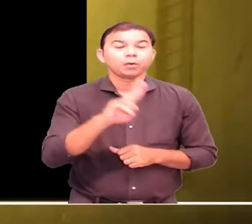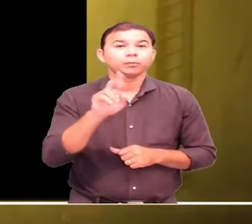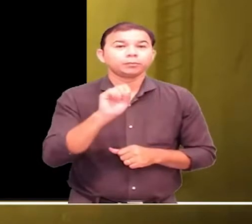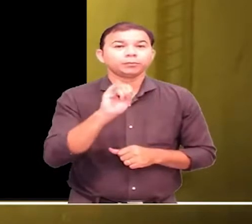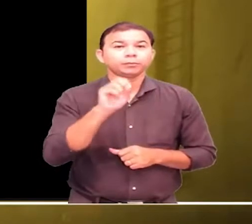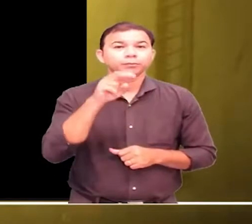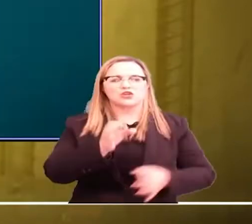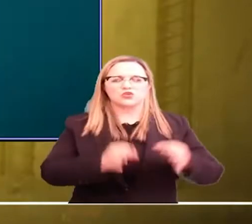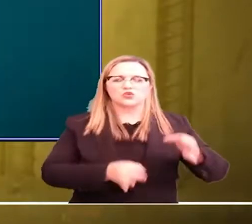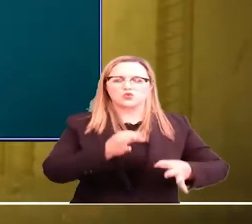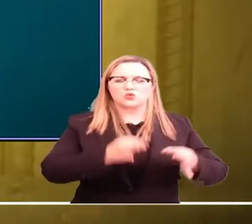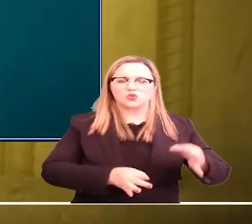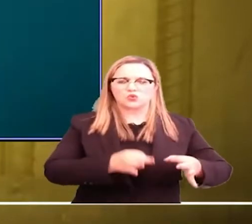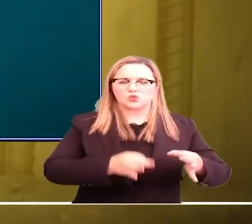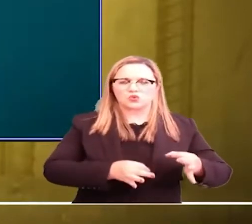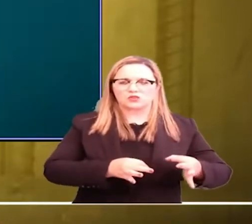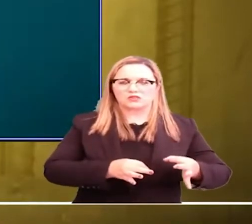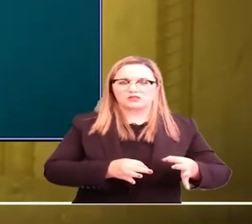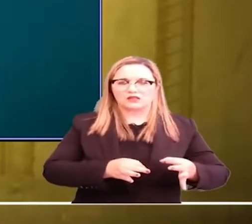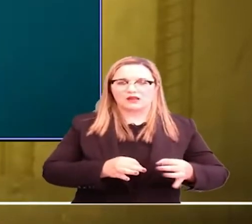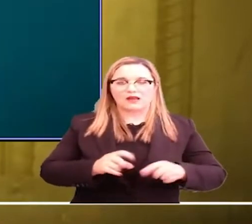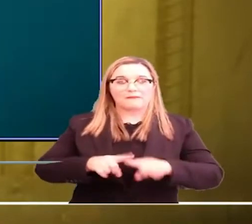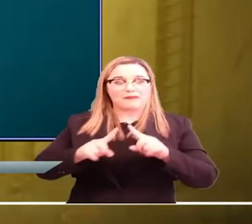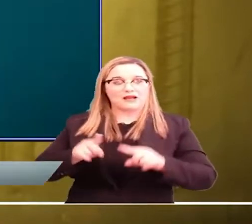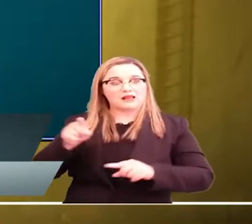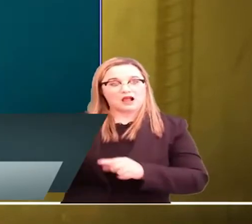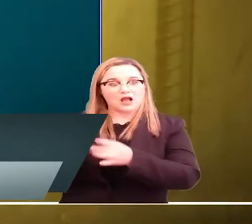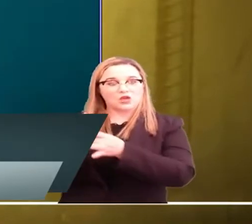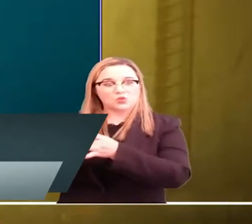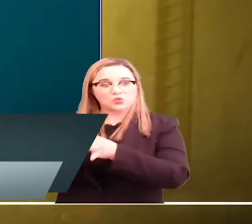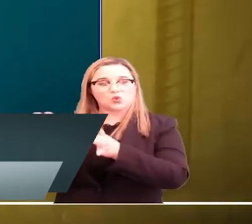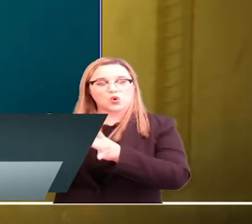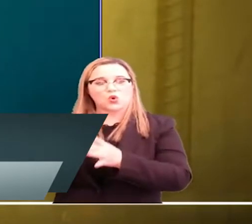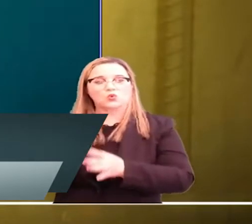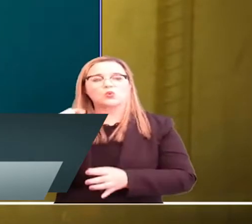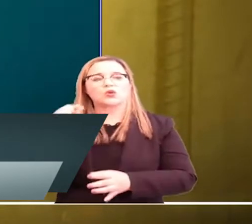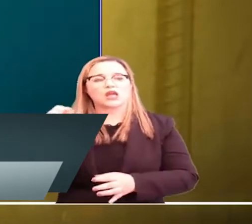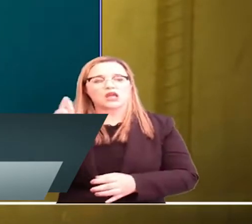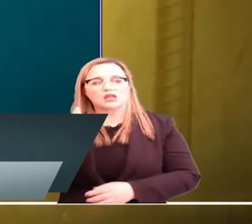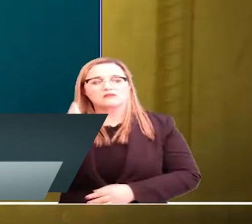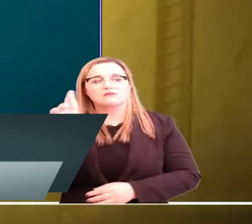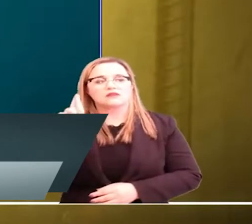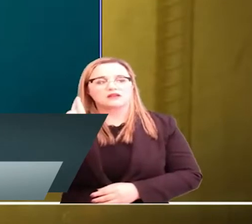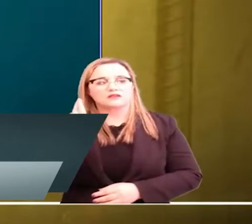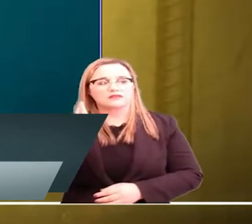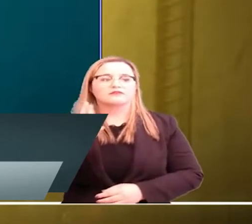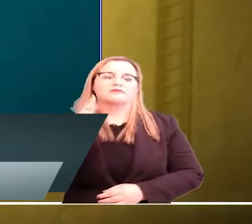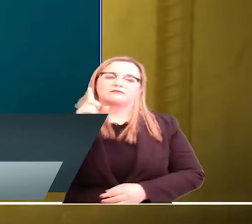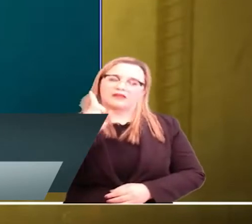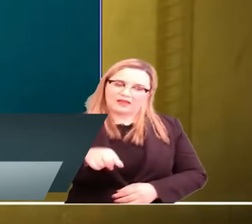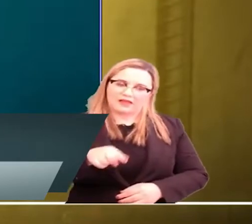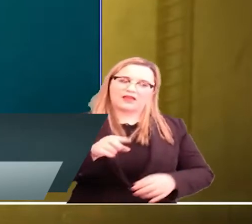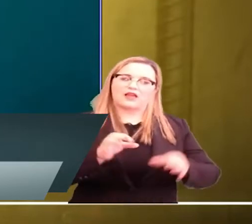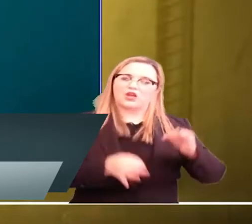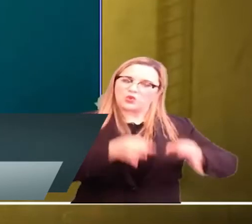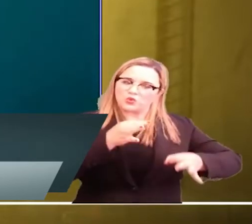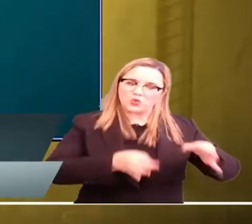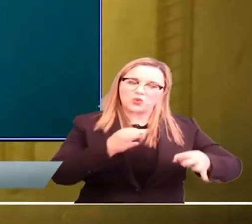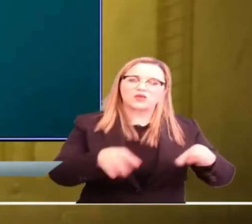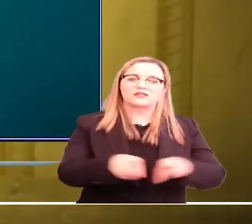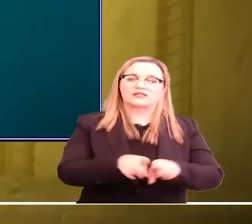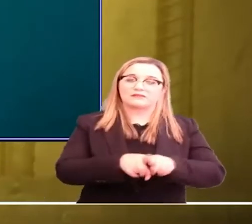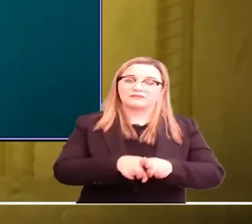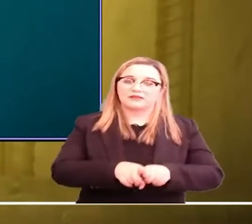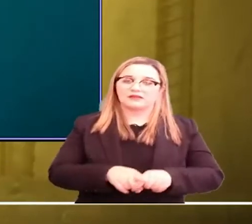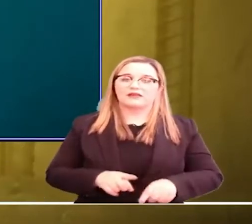sistema carcerário. A responsabilidade pelo preso é nossa, integrantes do judiciário. Isso